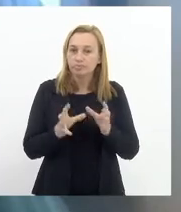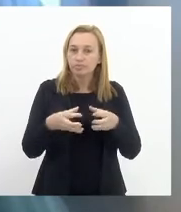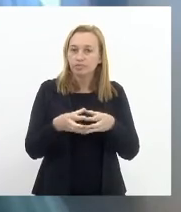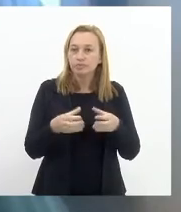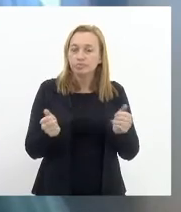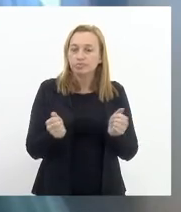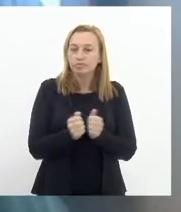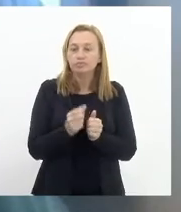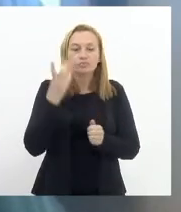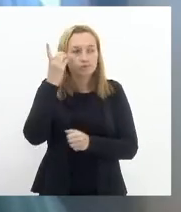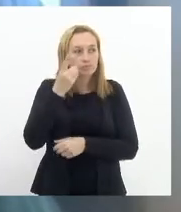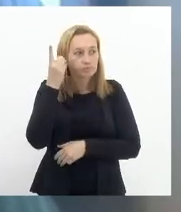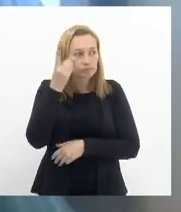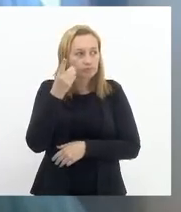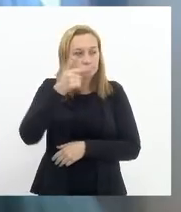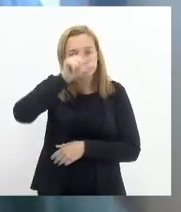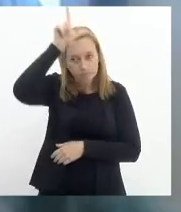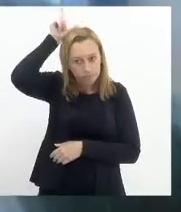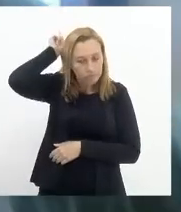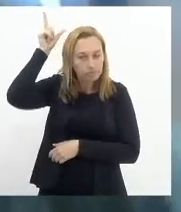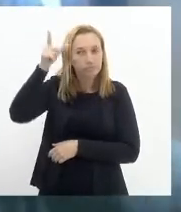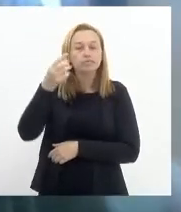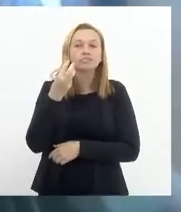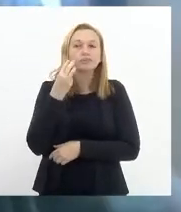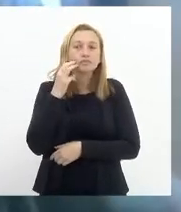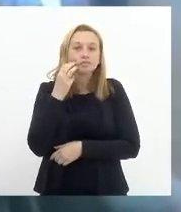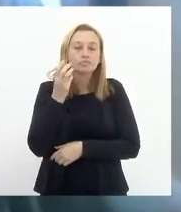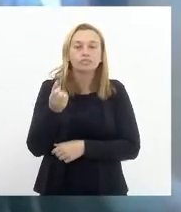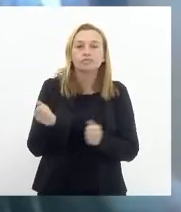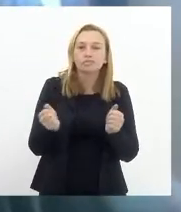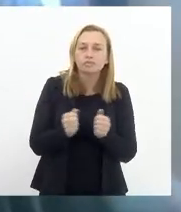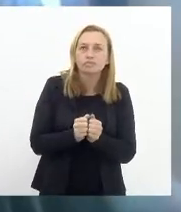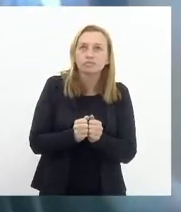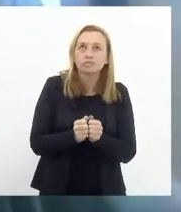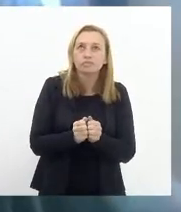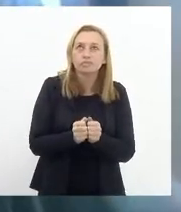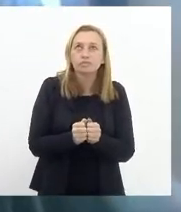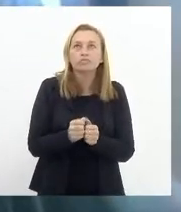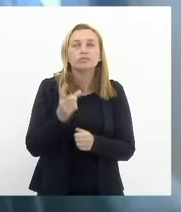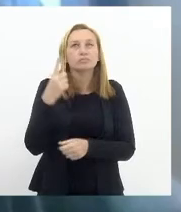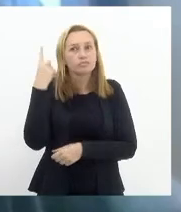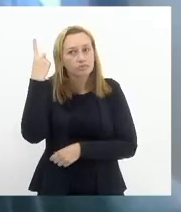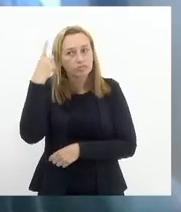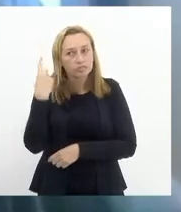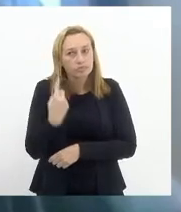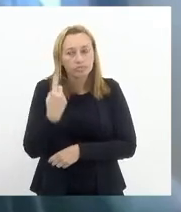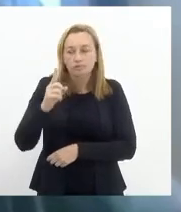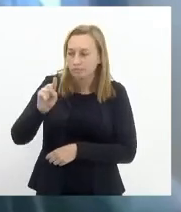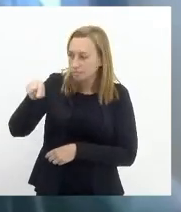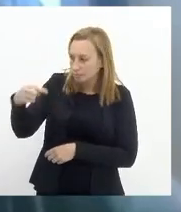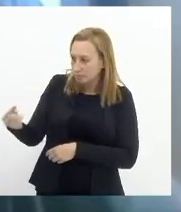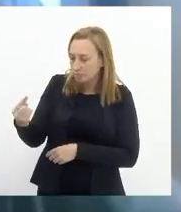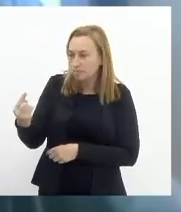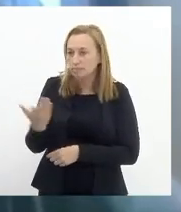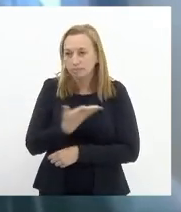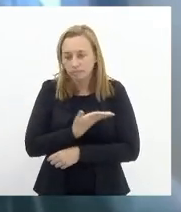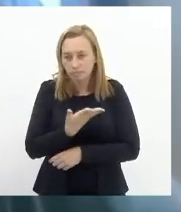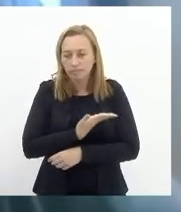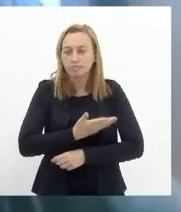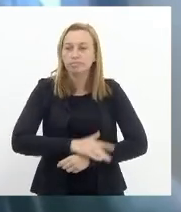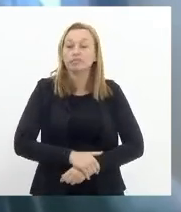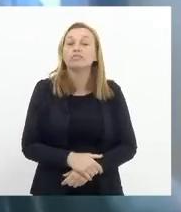Luiz Paulo junto com valdeque junto com a a a dânia monteiro e outros outros companheiros